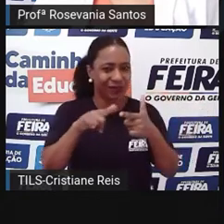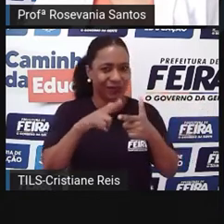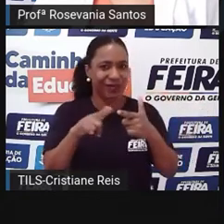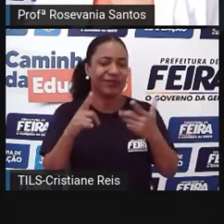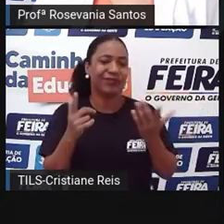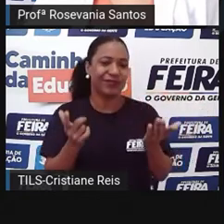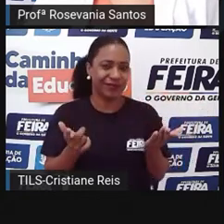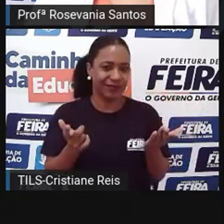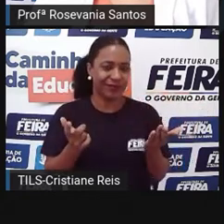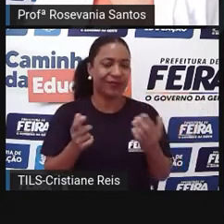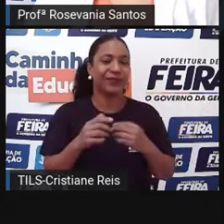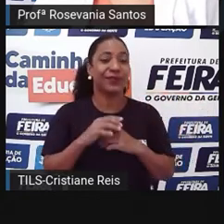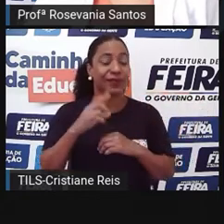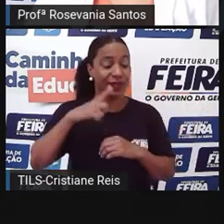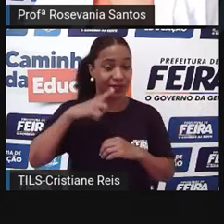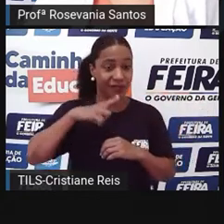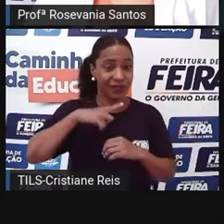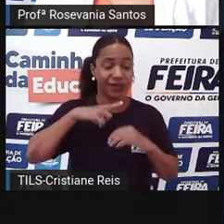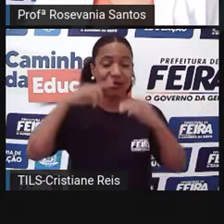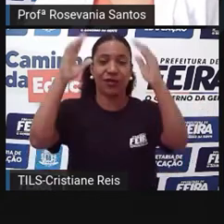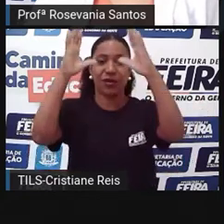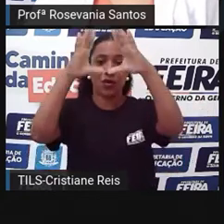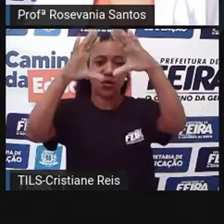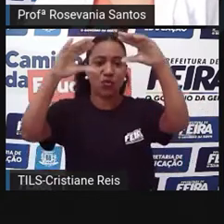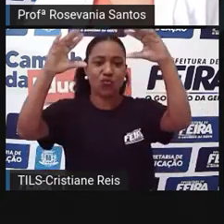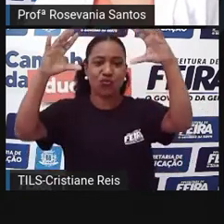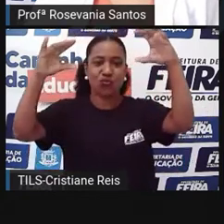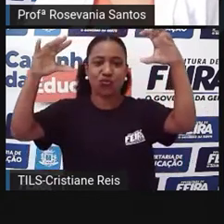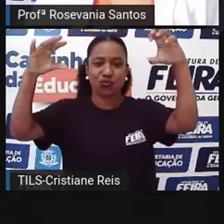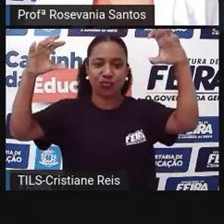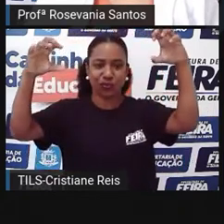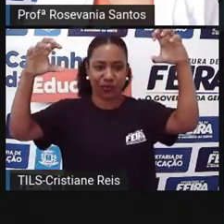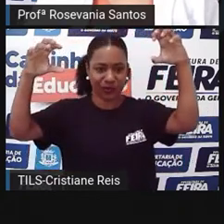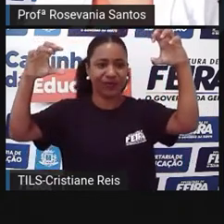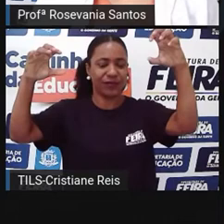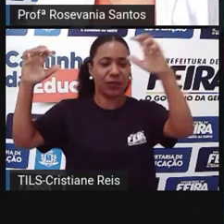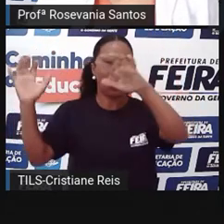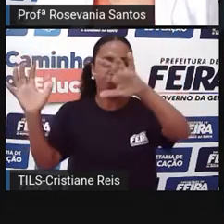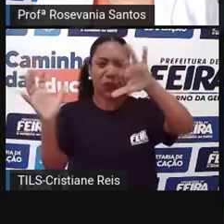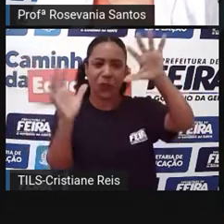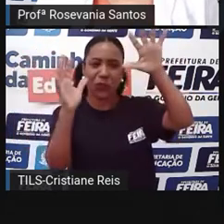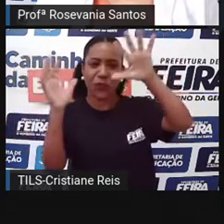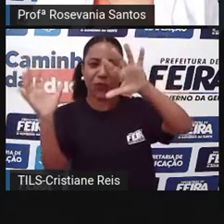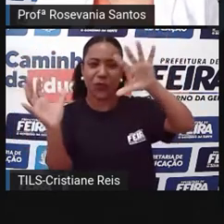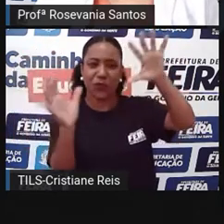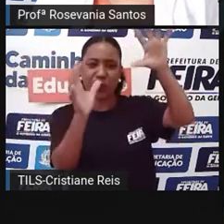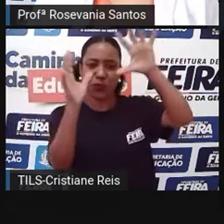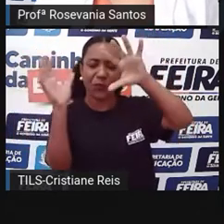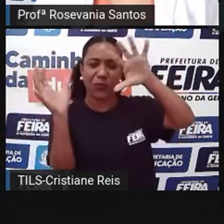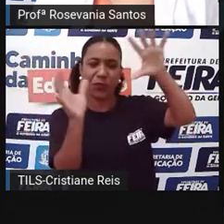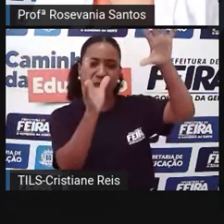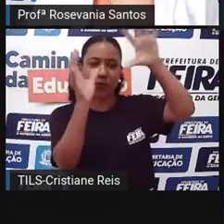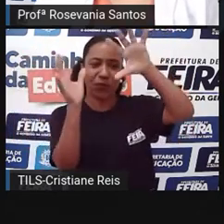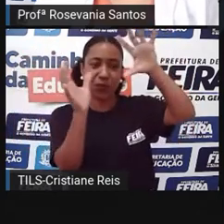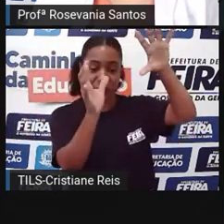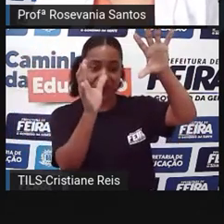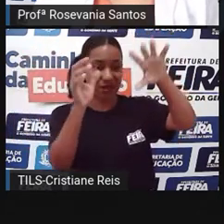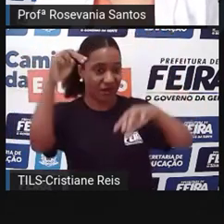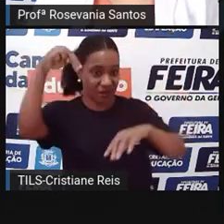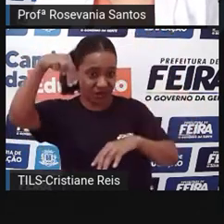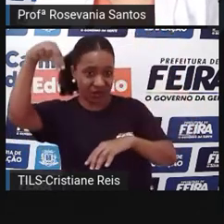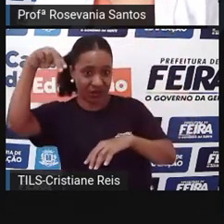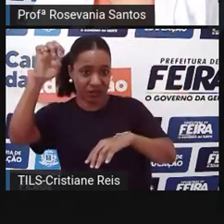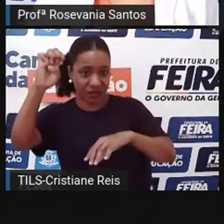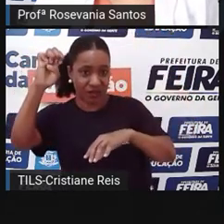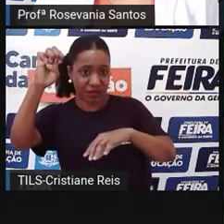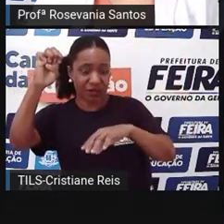nuvens que se formam aqui, elas vêm desaguar na outra região, que no caso é a região norte, ó. Ela vem desaguar, já tá aqui